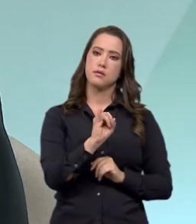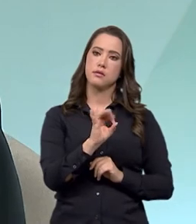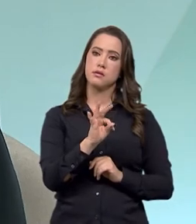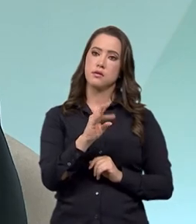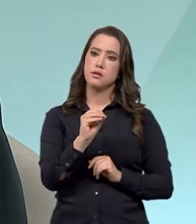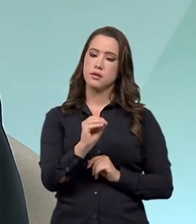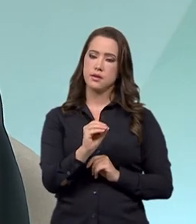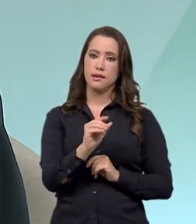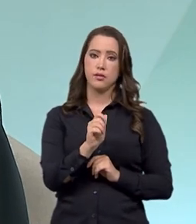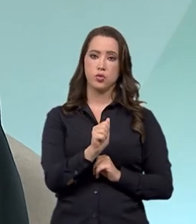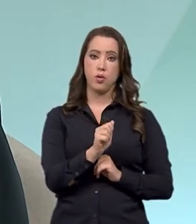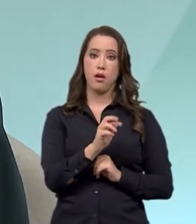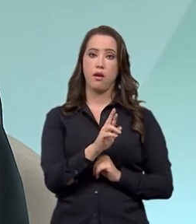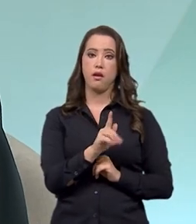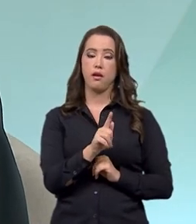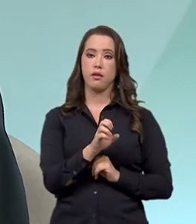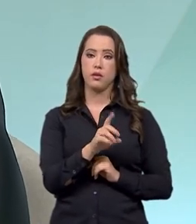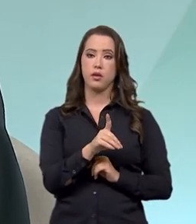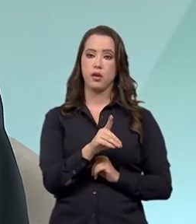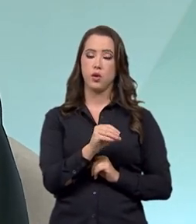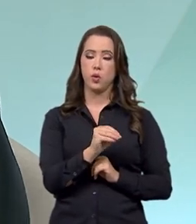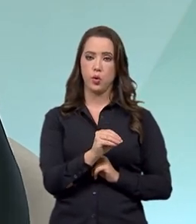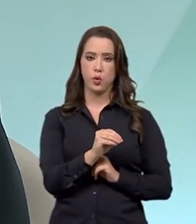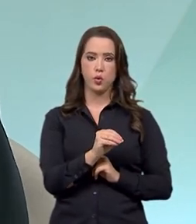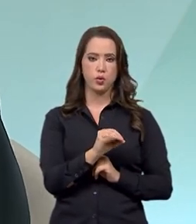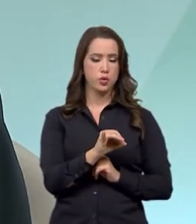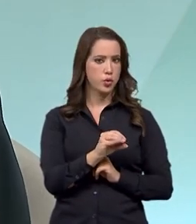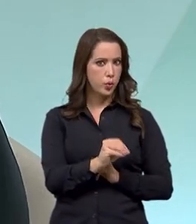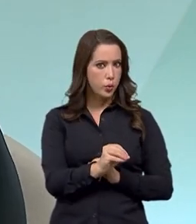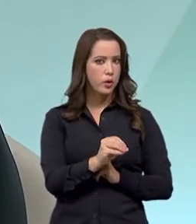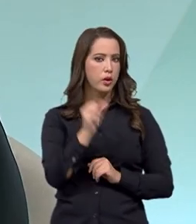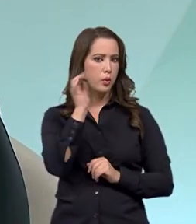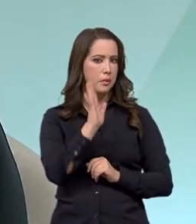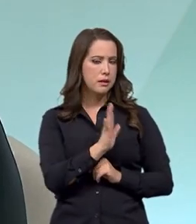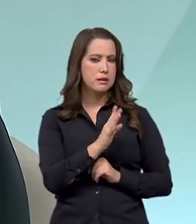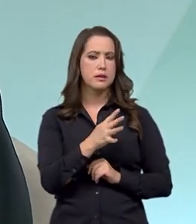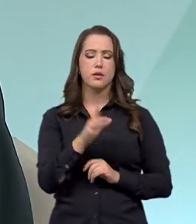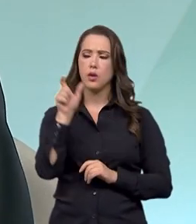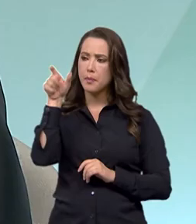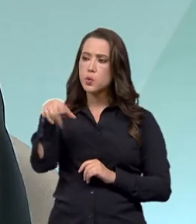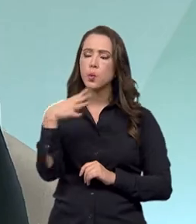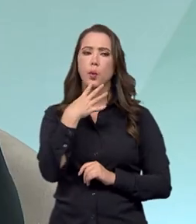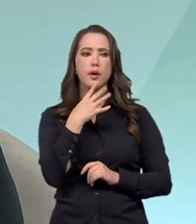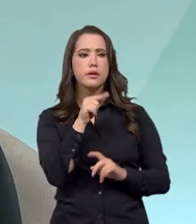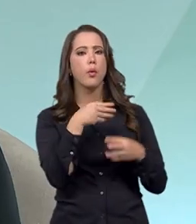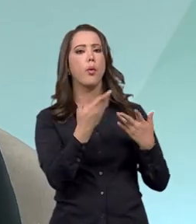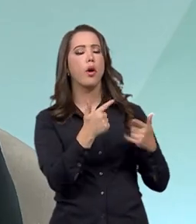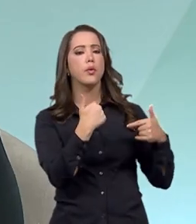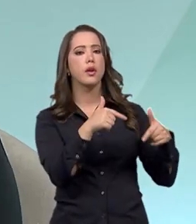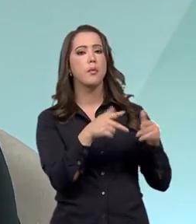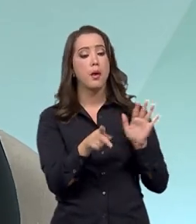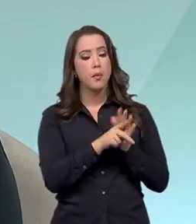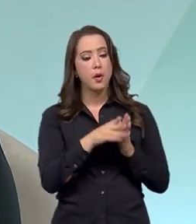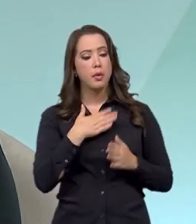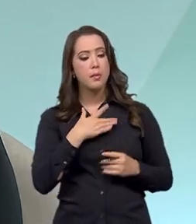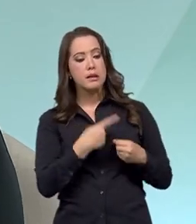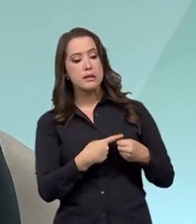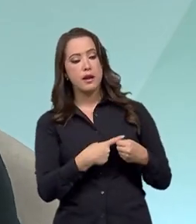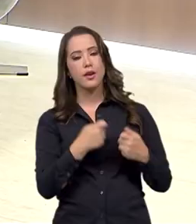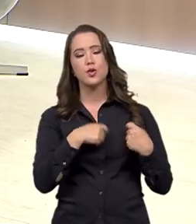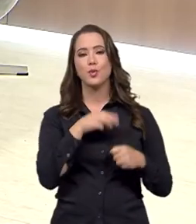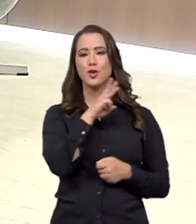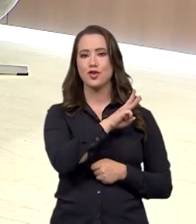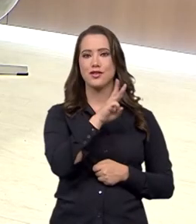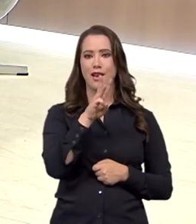manifestações do IPHAN relativas a licenciamento ambiental. Então, o cidadão que quiser conhecer o trabalho do IPHAN no seu estado, ele pode entrar lá no nosso